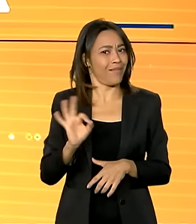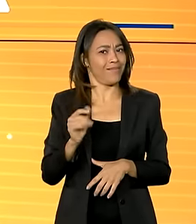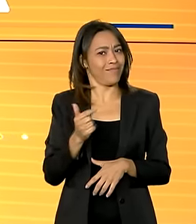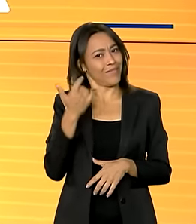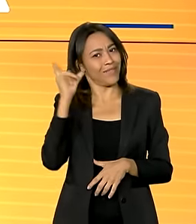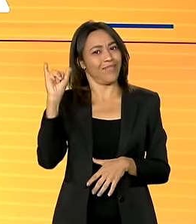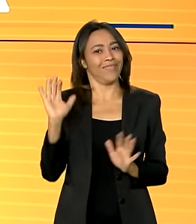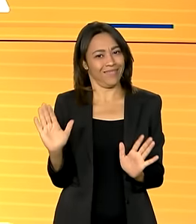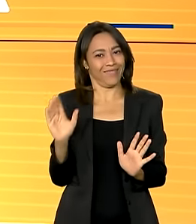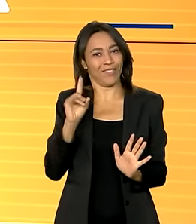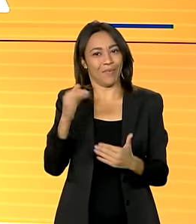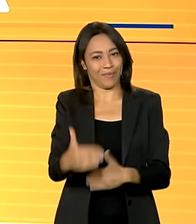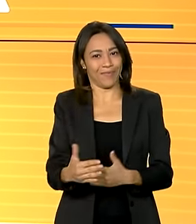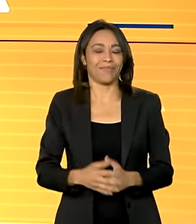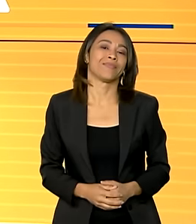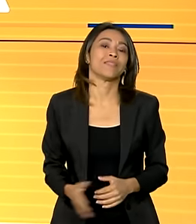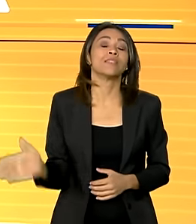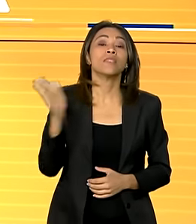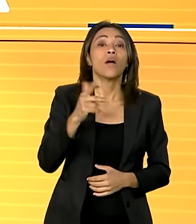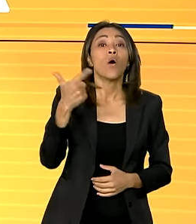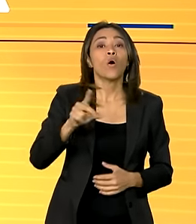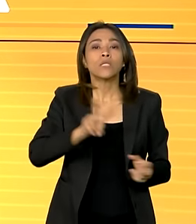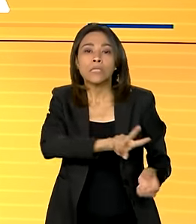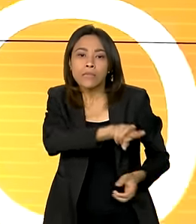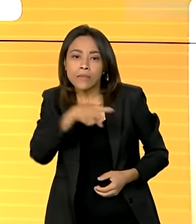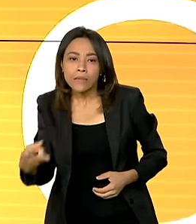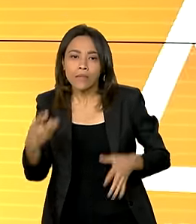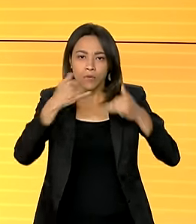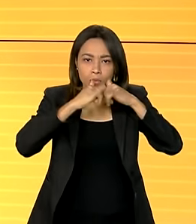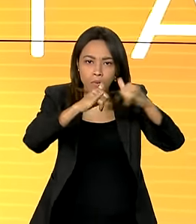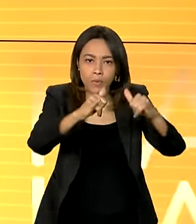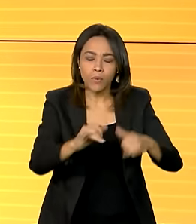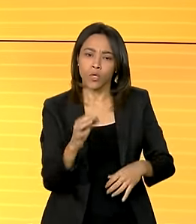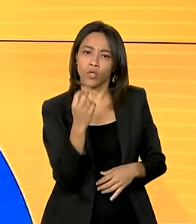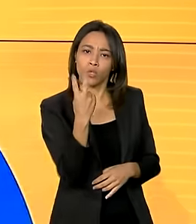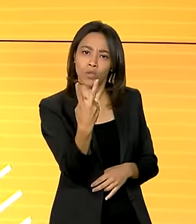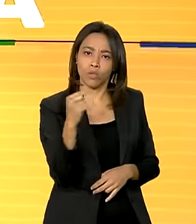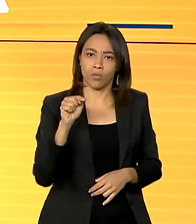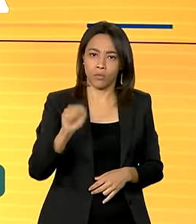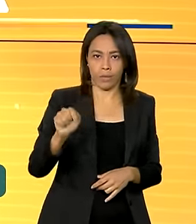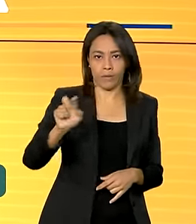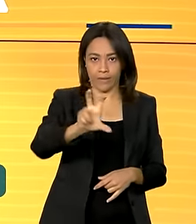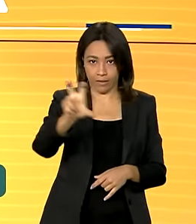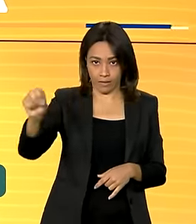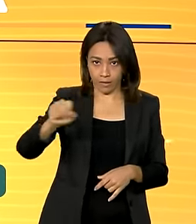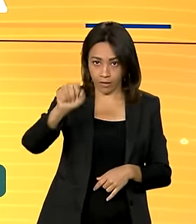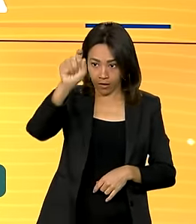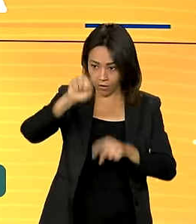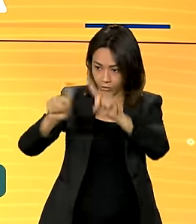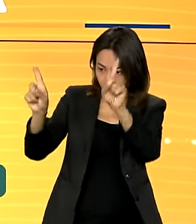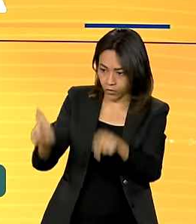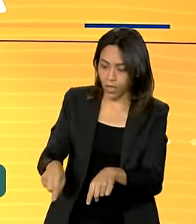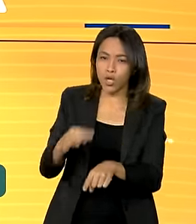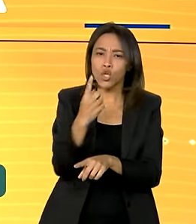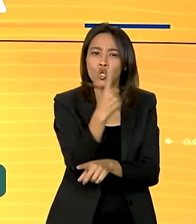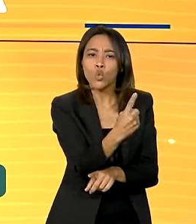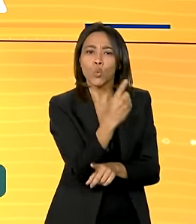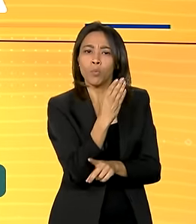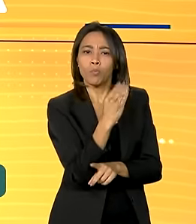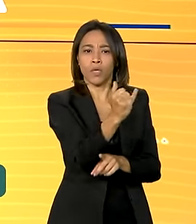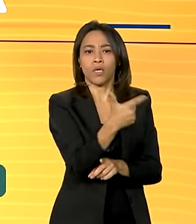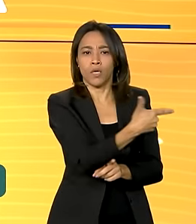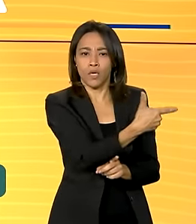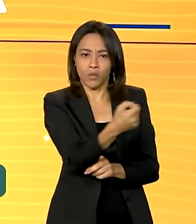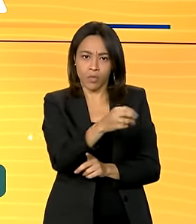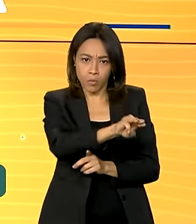E o assunto agora é transição energética. Com mais de 2.500 funcionários e 1 bilhão e 200 milhões de